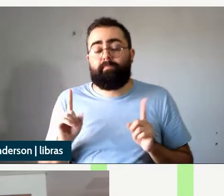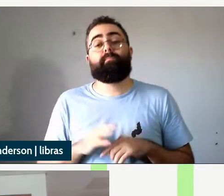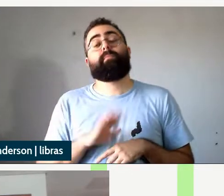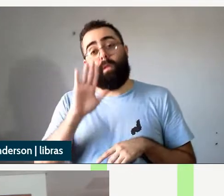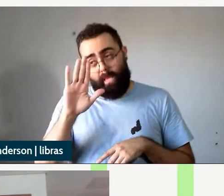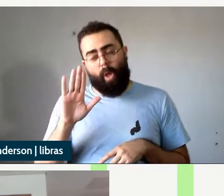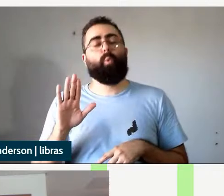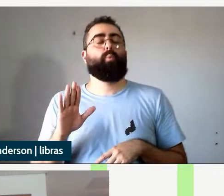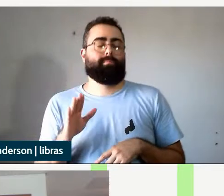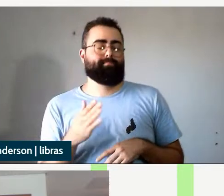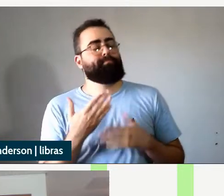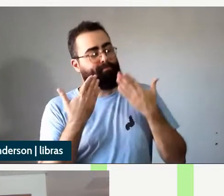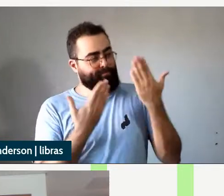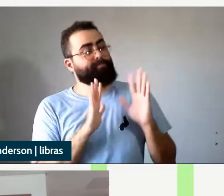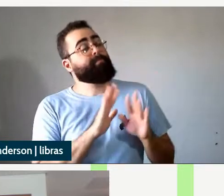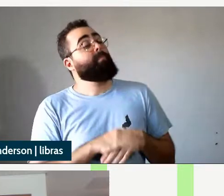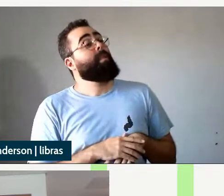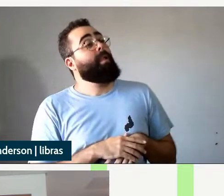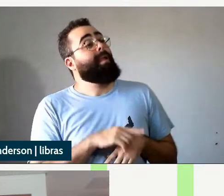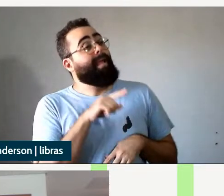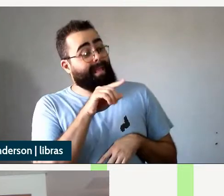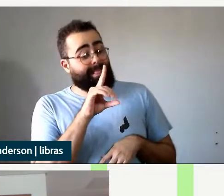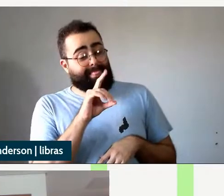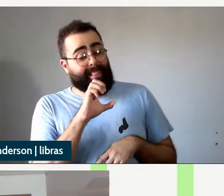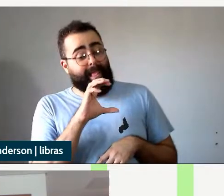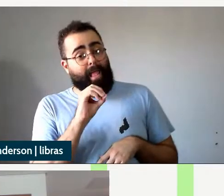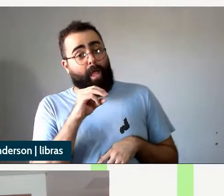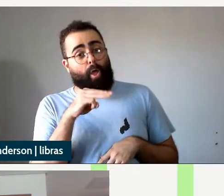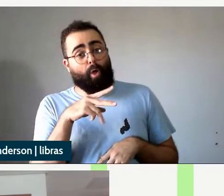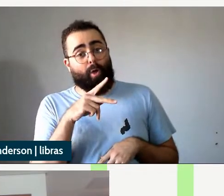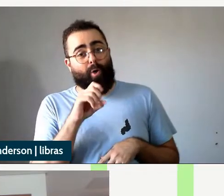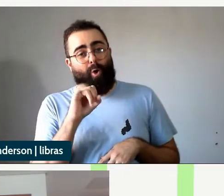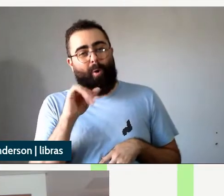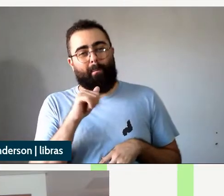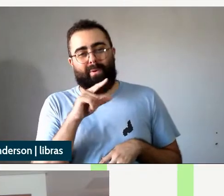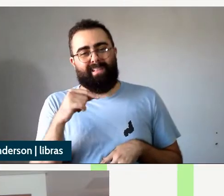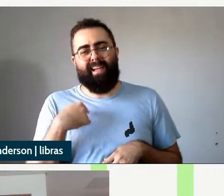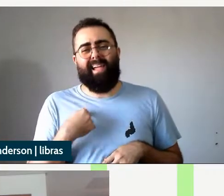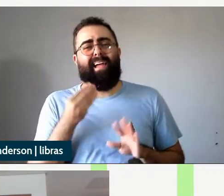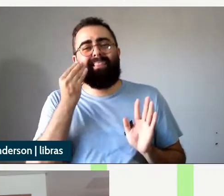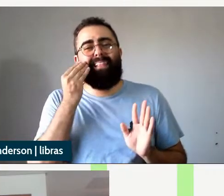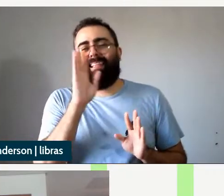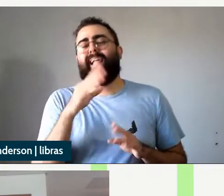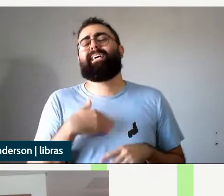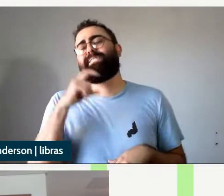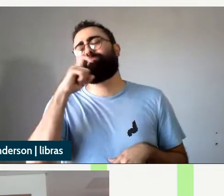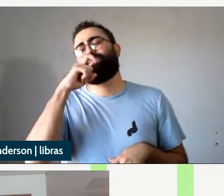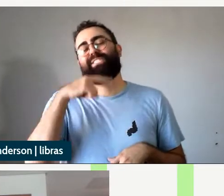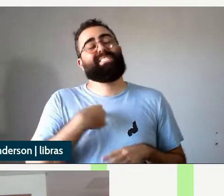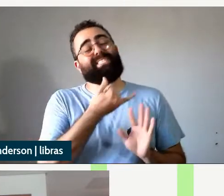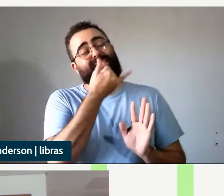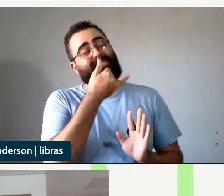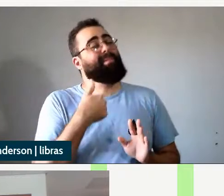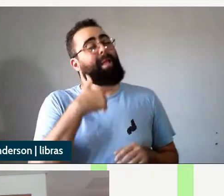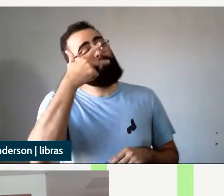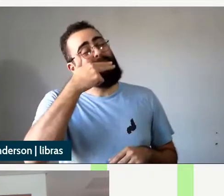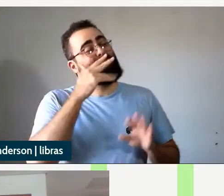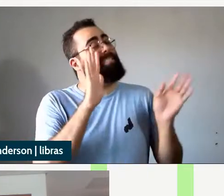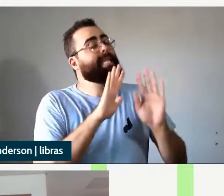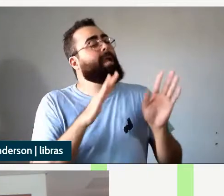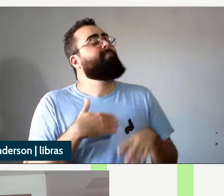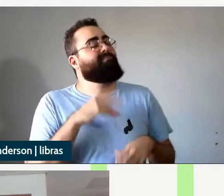de predicado a decomposição mentira não tentei não já ia falar que a decomposição ia parecer a mesma não